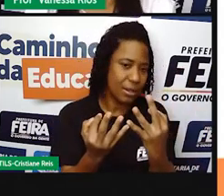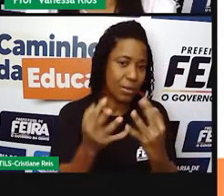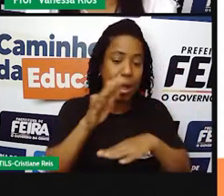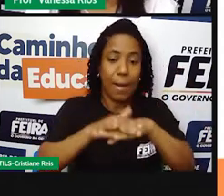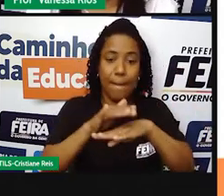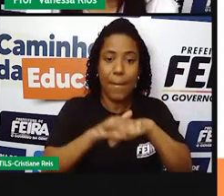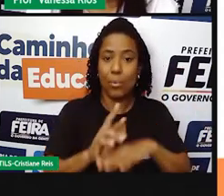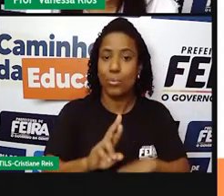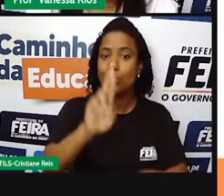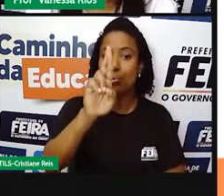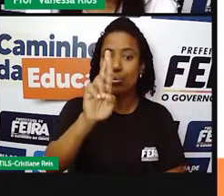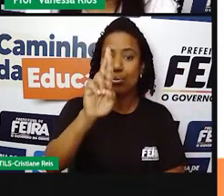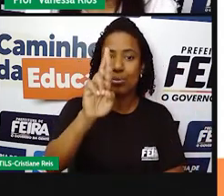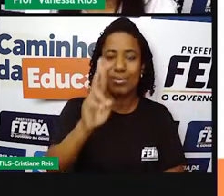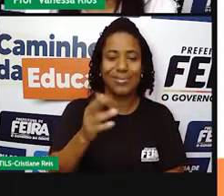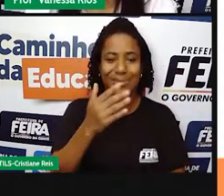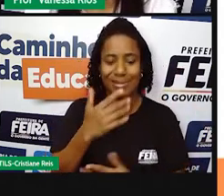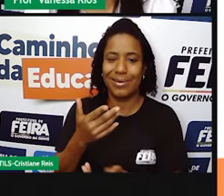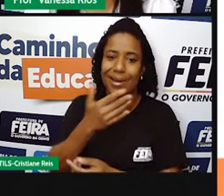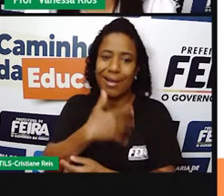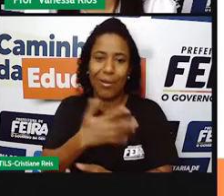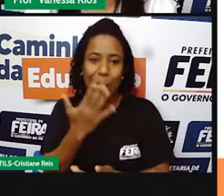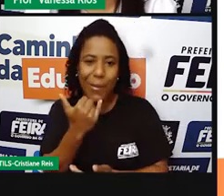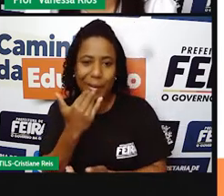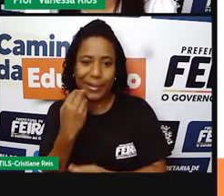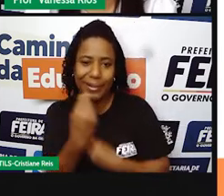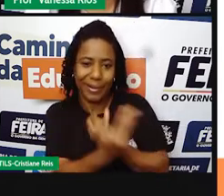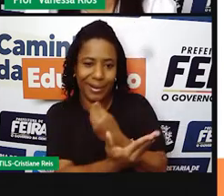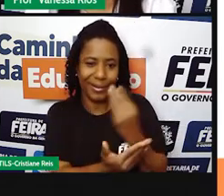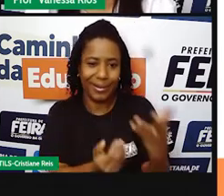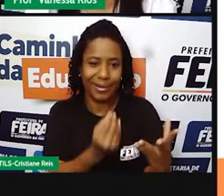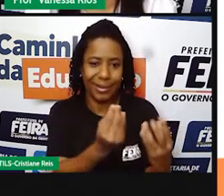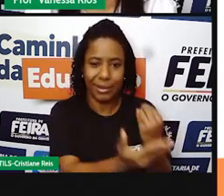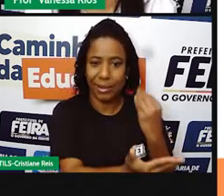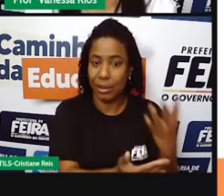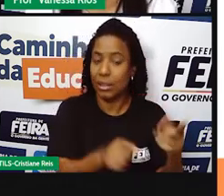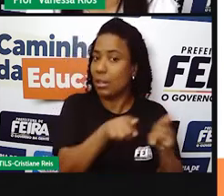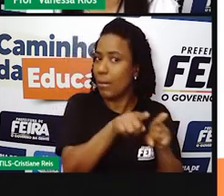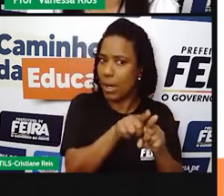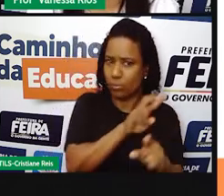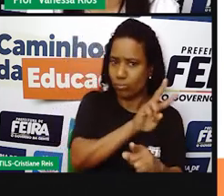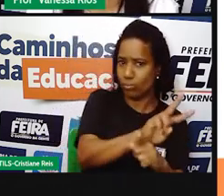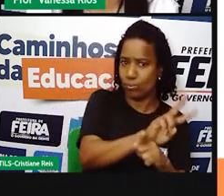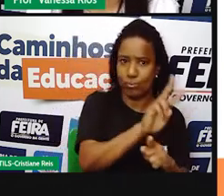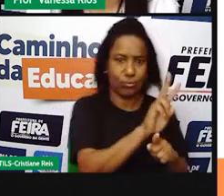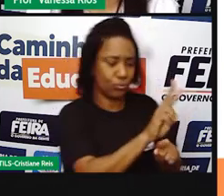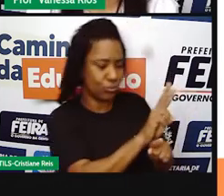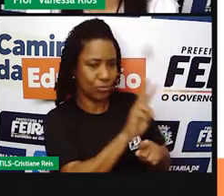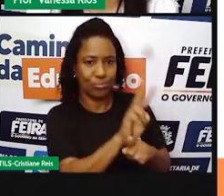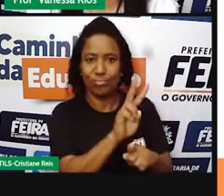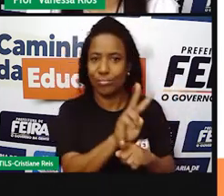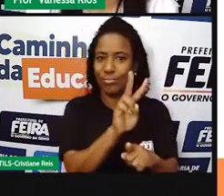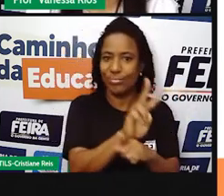também buscar proteção. Confiando aí na questão de que o homem representaria